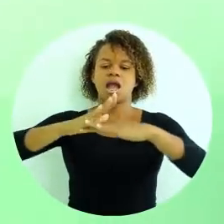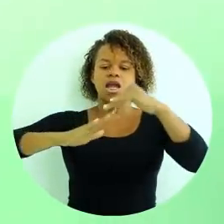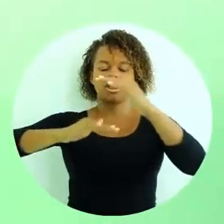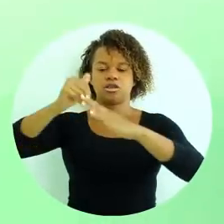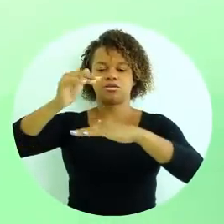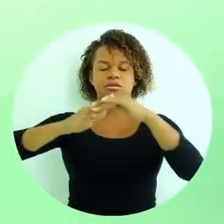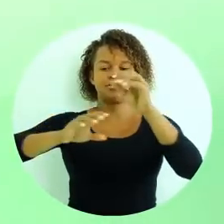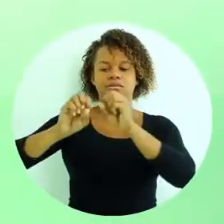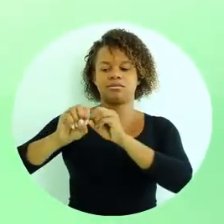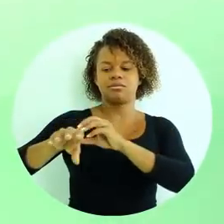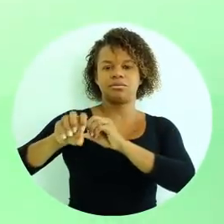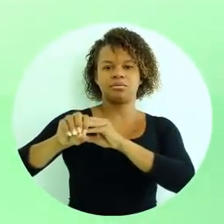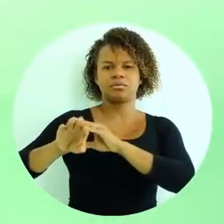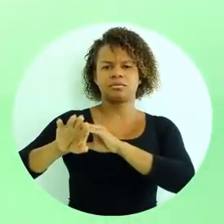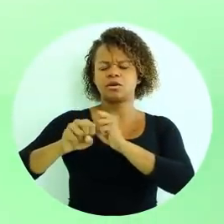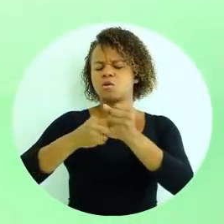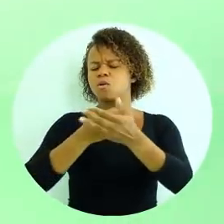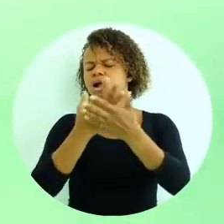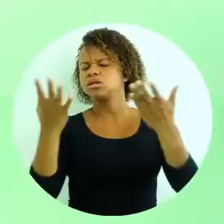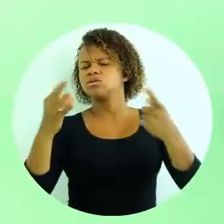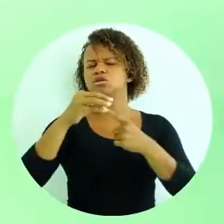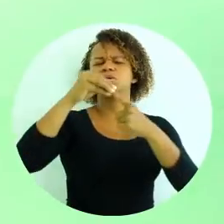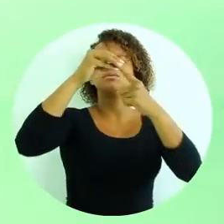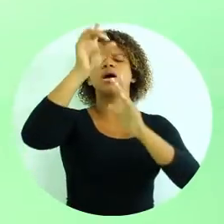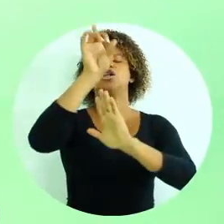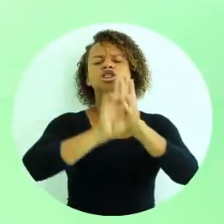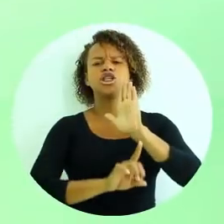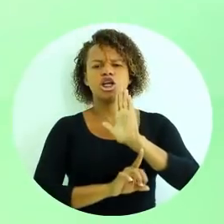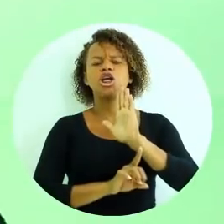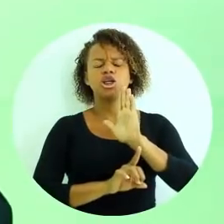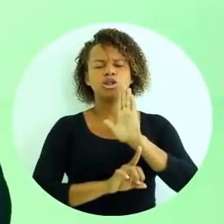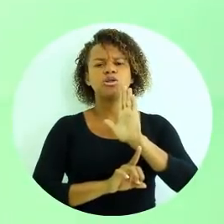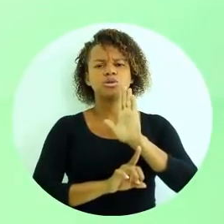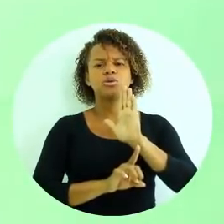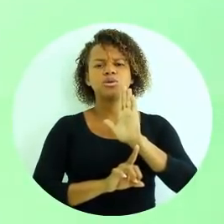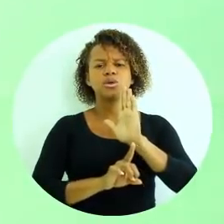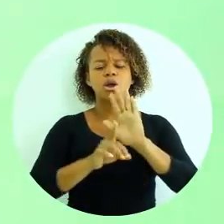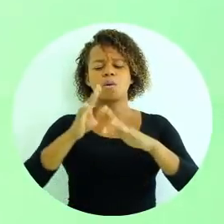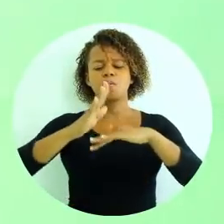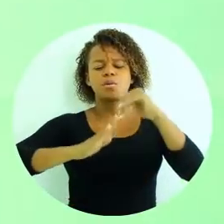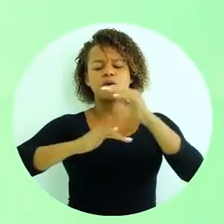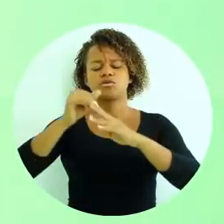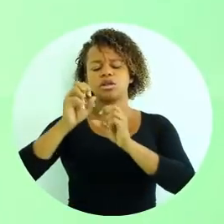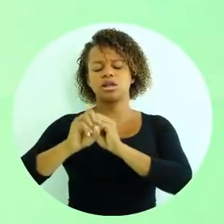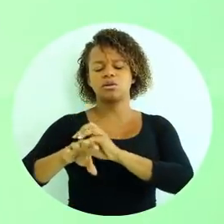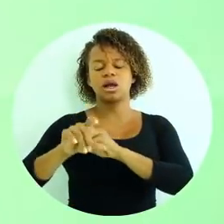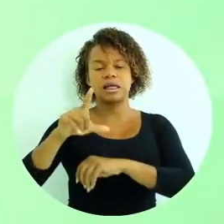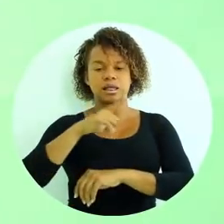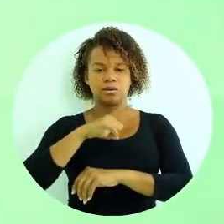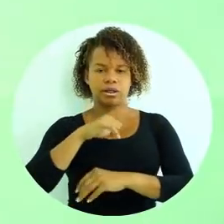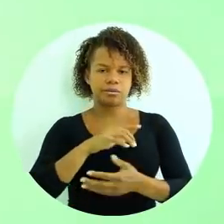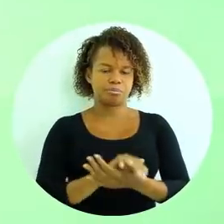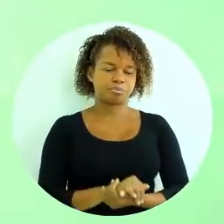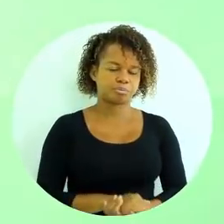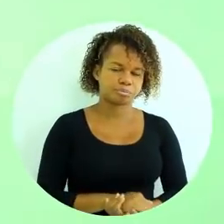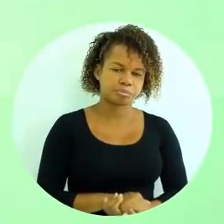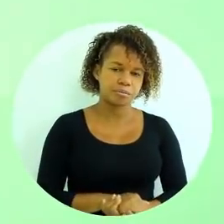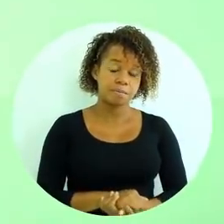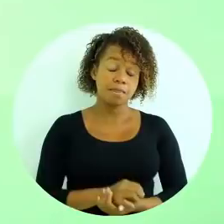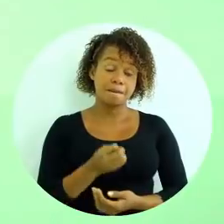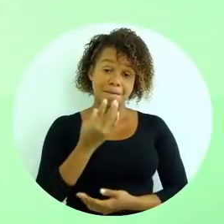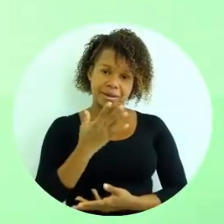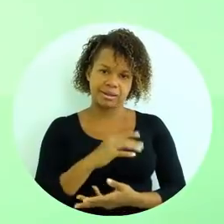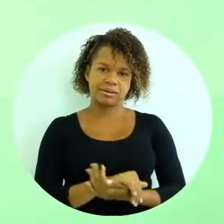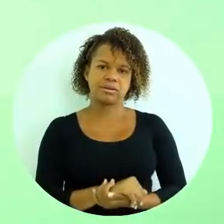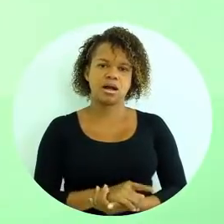referentes aos profissionais da educação. Quais são os principais direitos que um profissional da